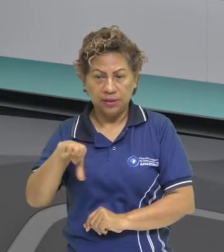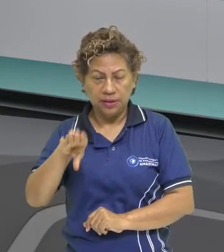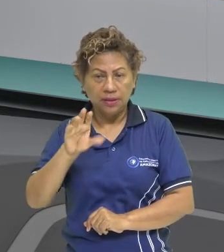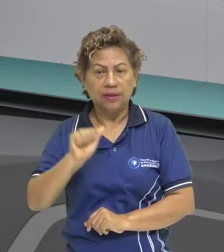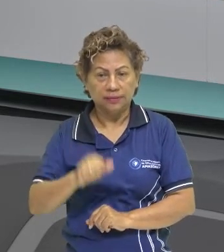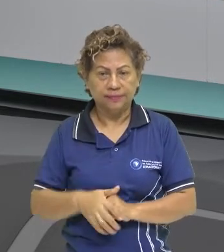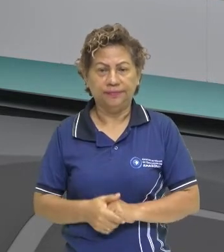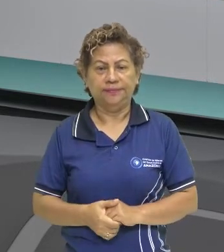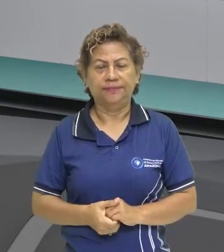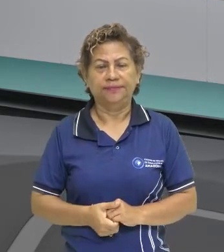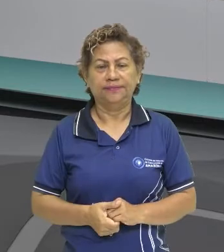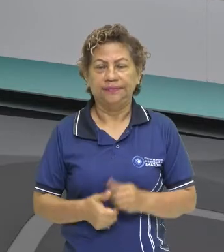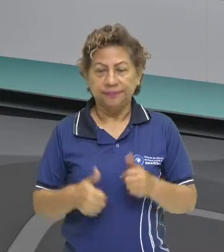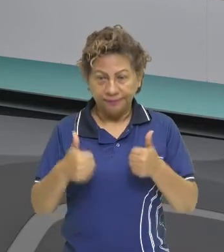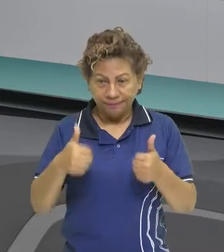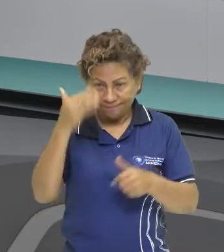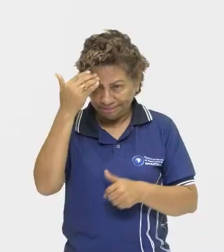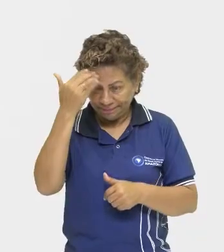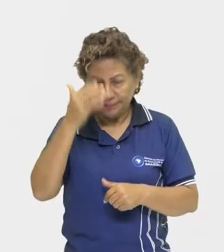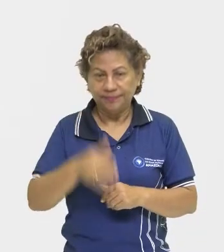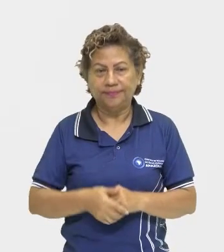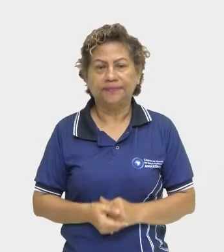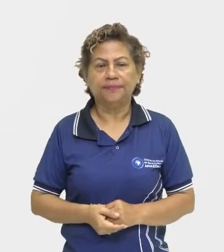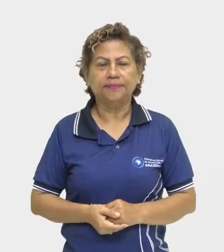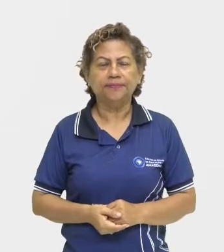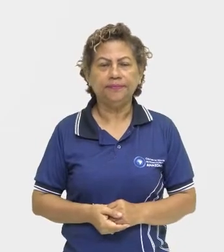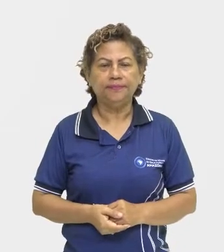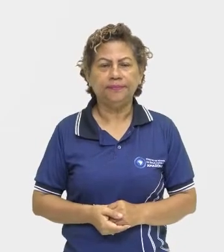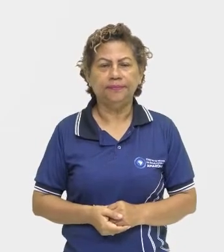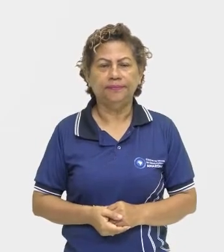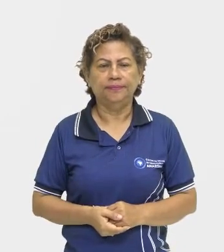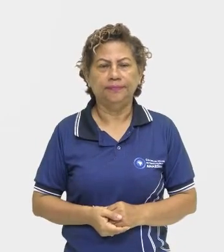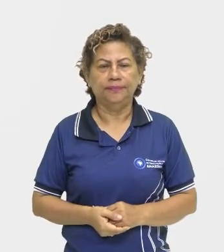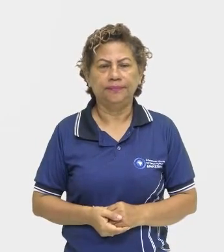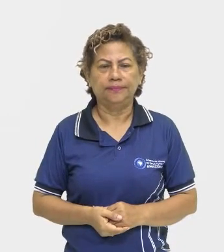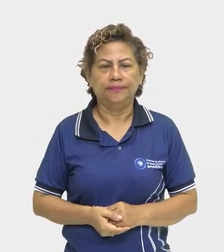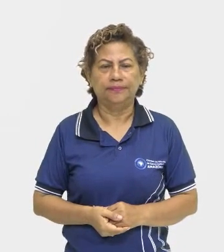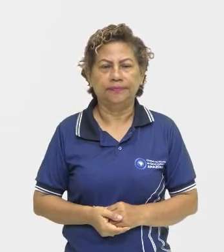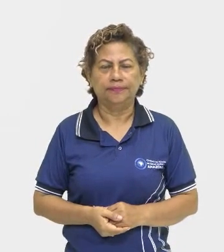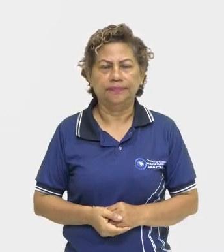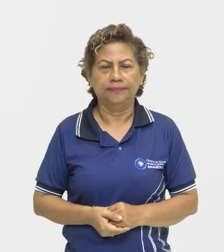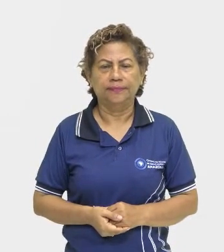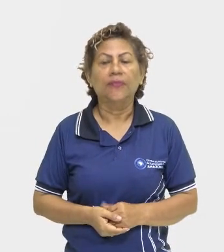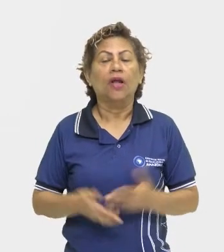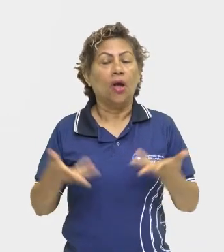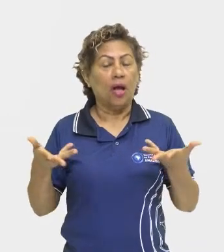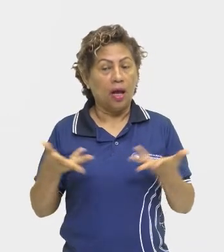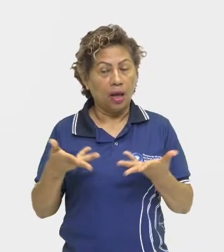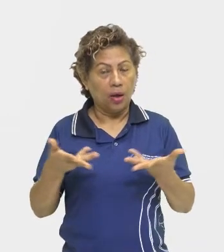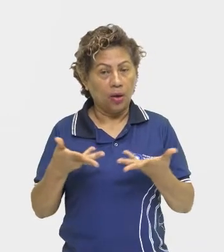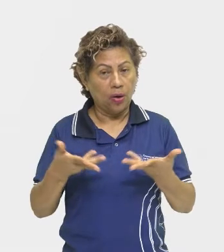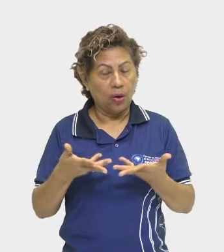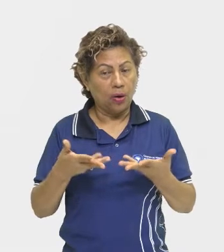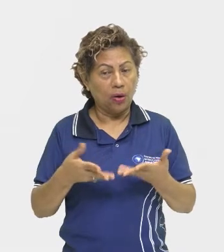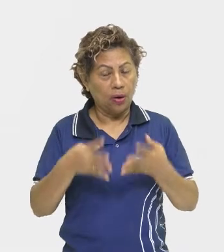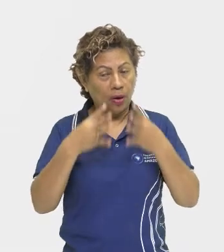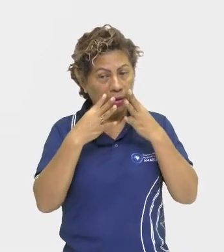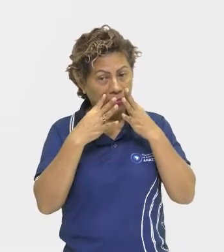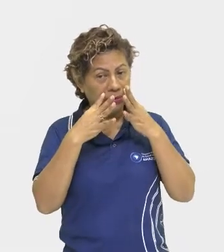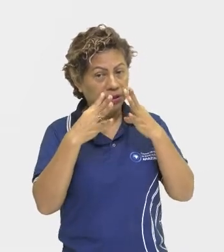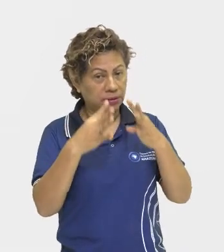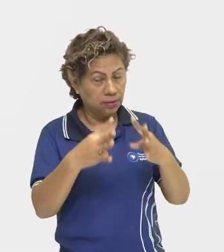gentios, ok? Seguindo, vamos lá, compreendendo um pouco mais. Então, amores, do ponto de vista